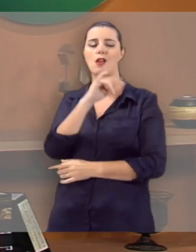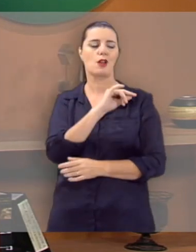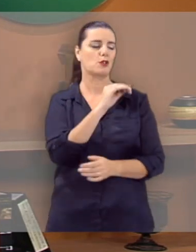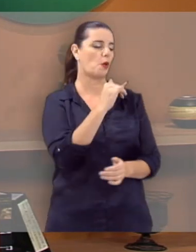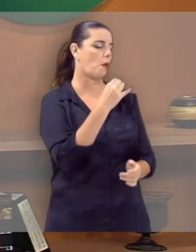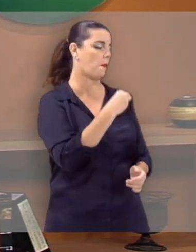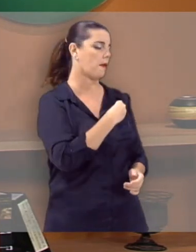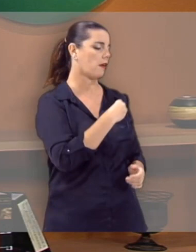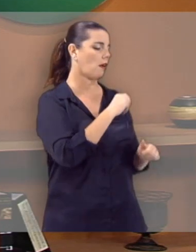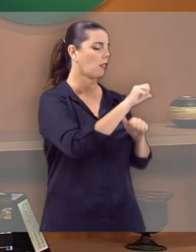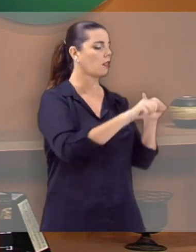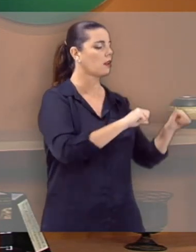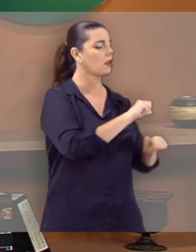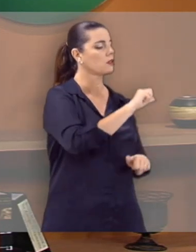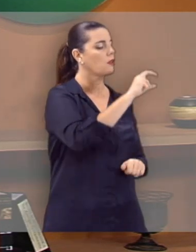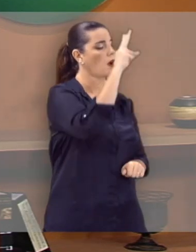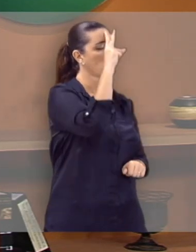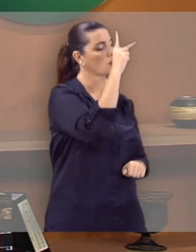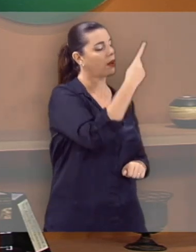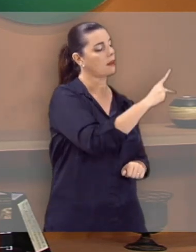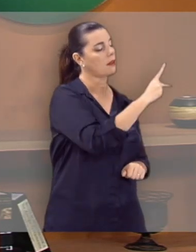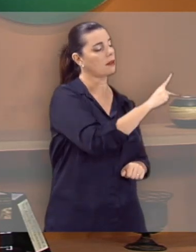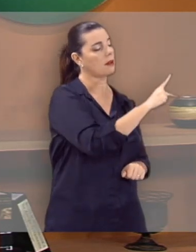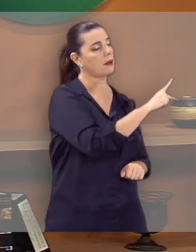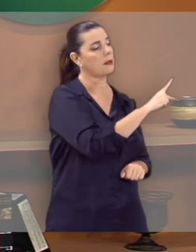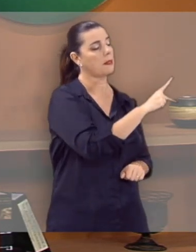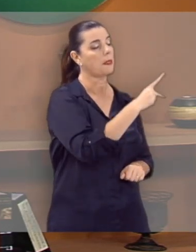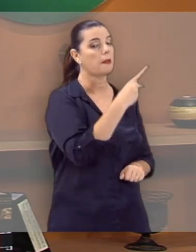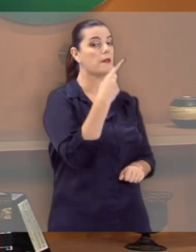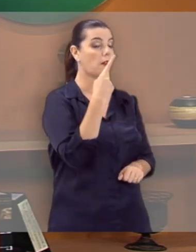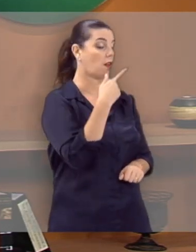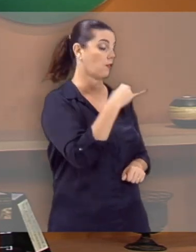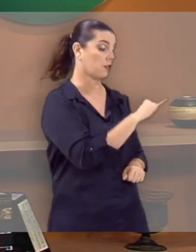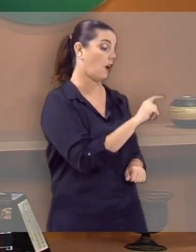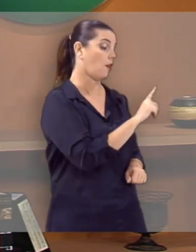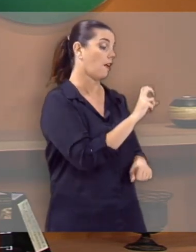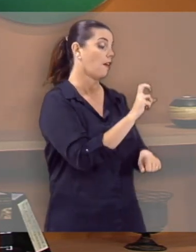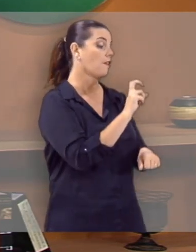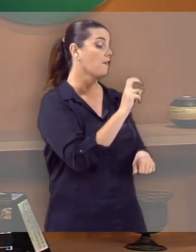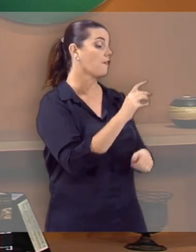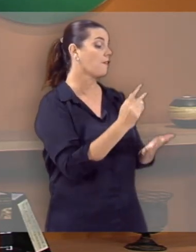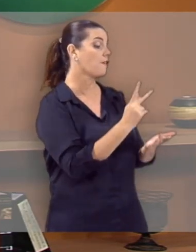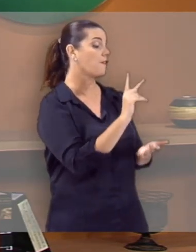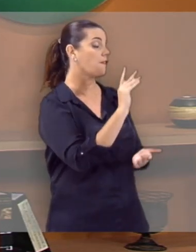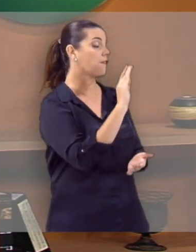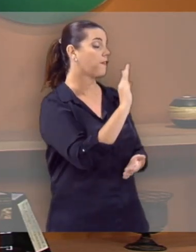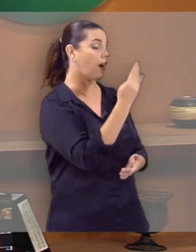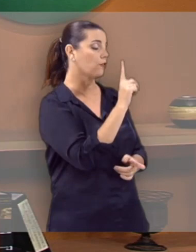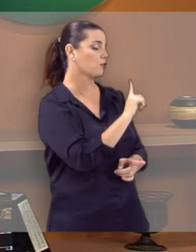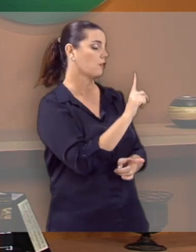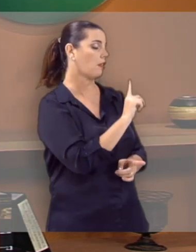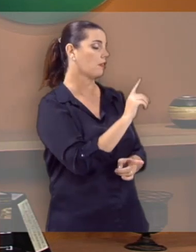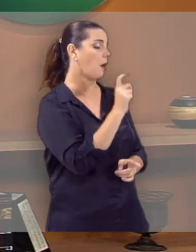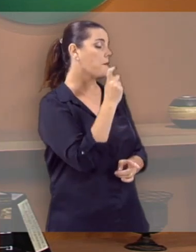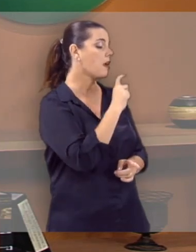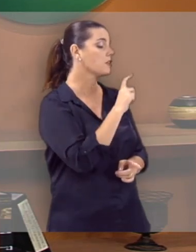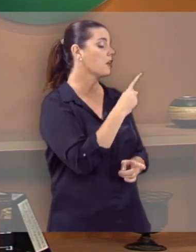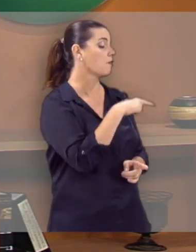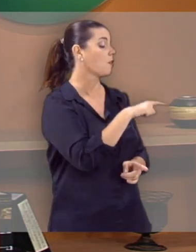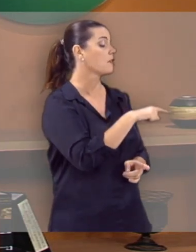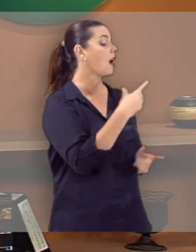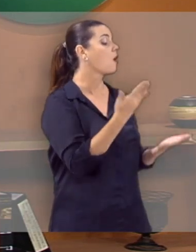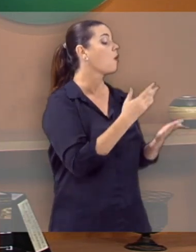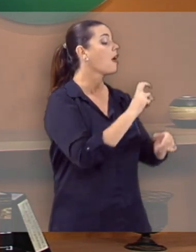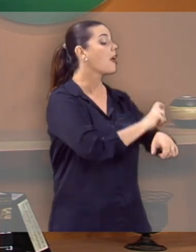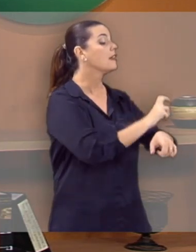pecado dele. Aí Deus transforma a história dele. Aí Deus diz, agora você não vai chamar mais enganador, você vai chamar Israel príncipe